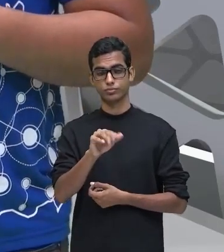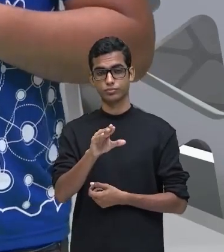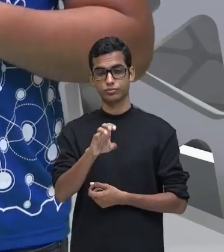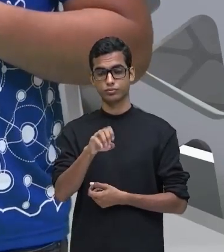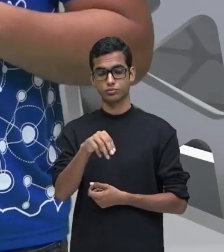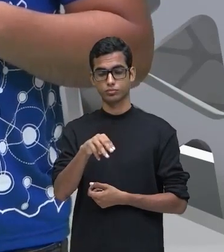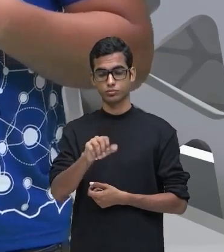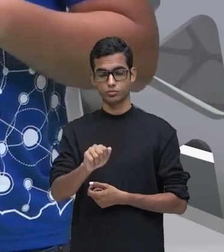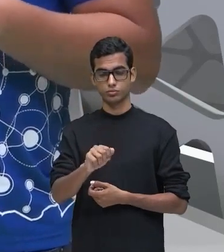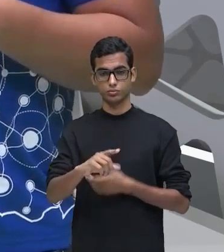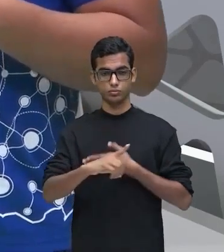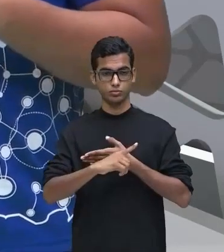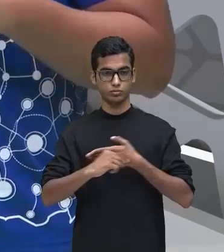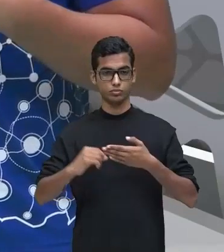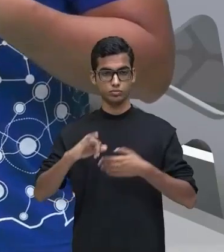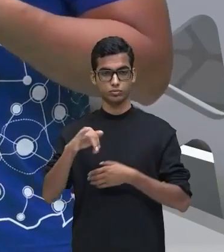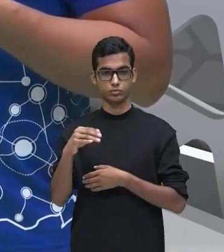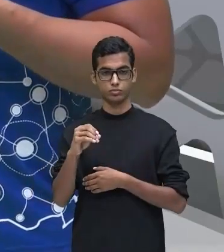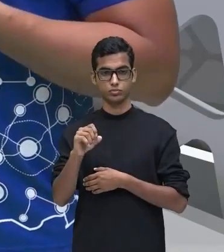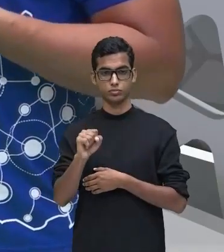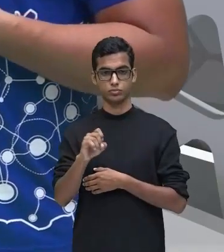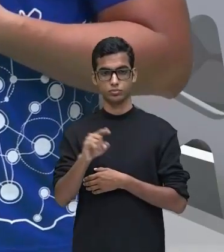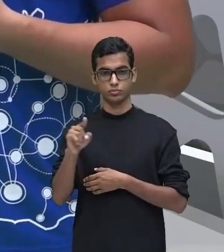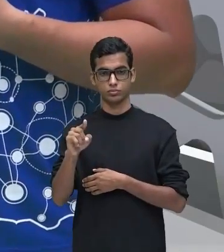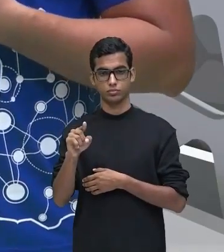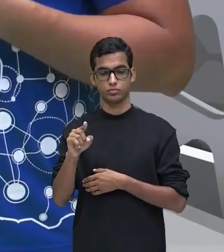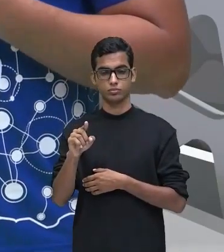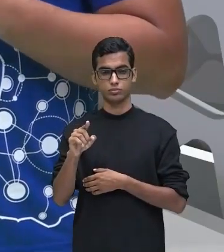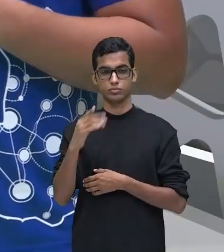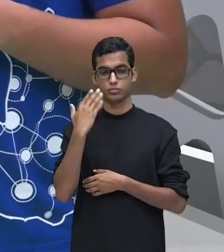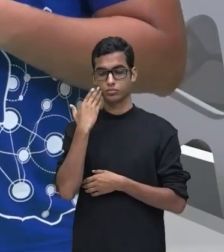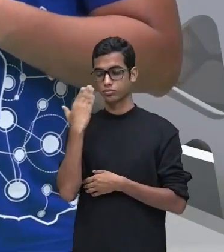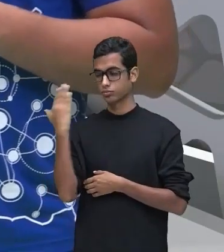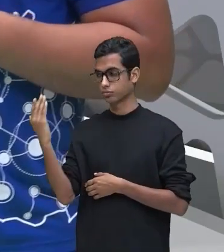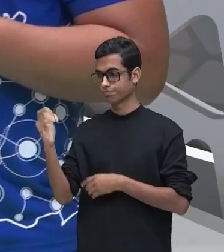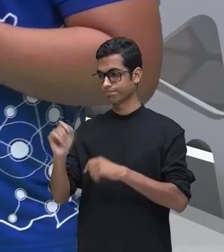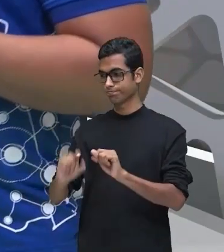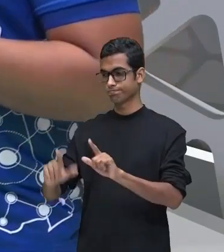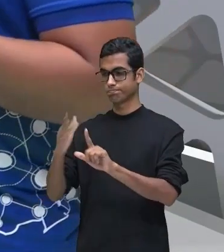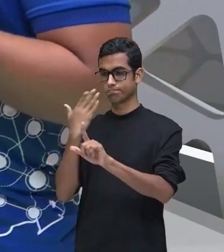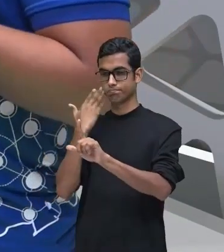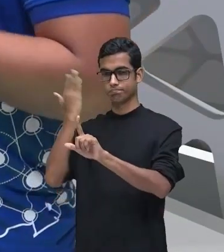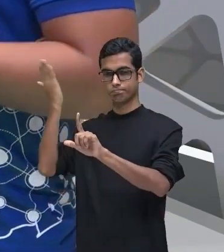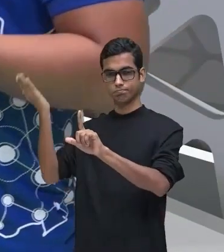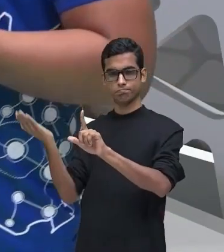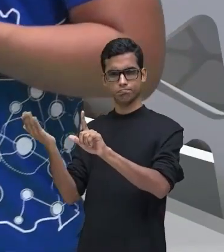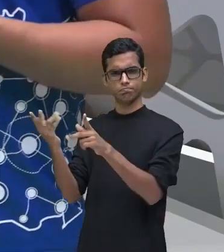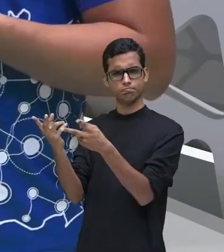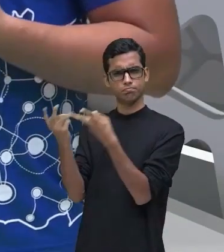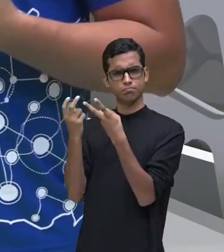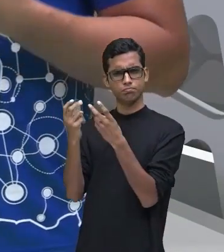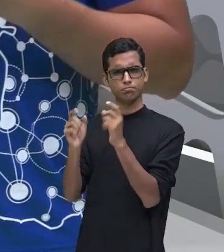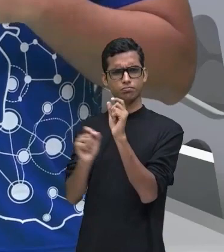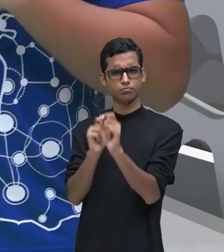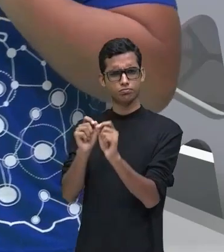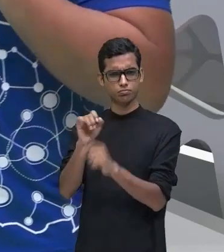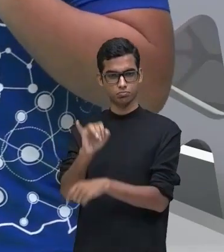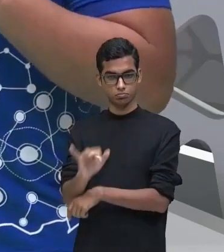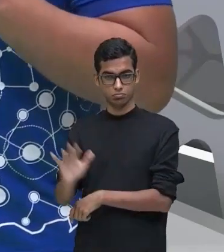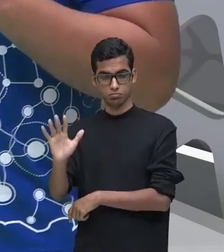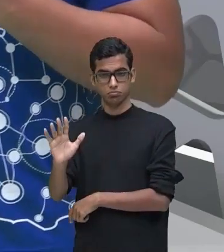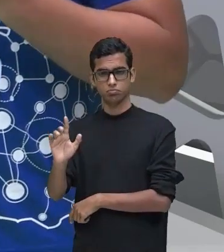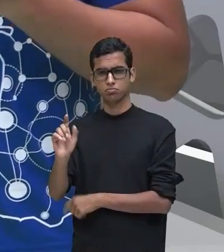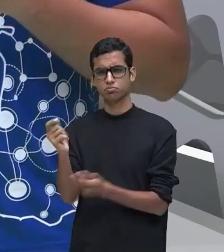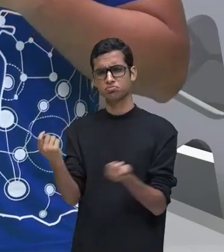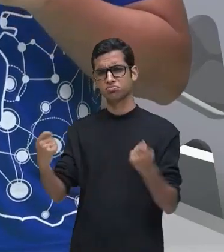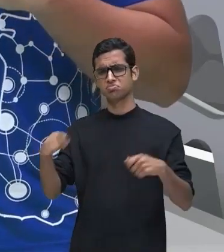de Alencar. Então, nesse quadro, vocês podem observar aqui, a meu lado, certo? Você observa uma imagem. O que a gente